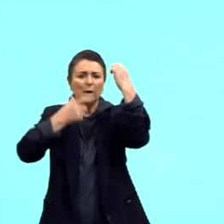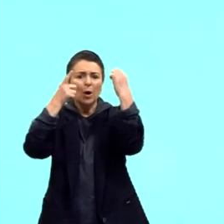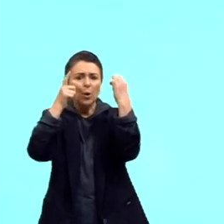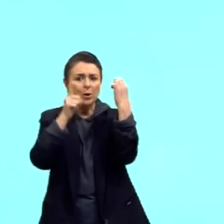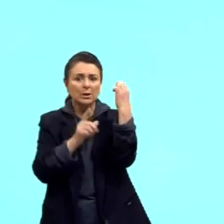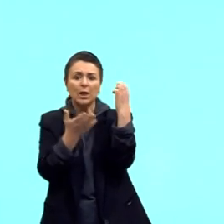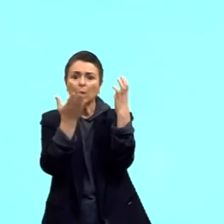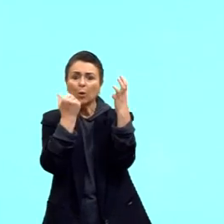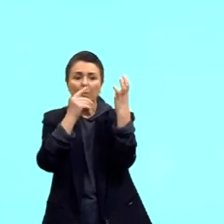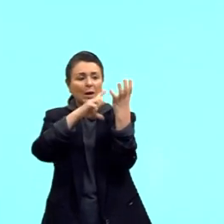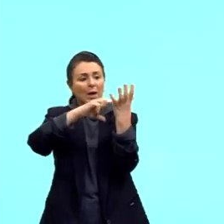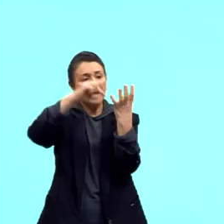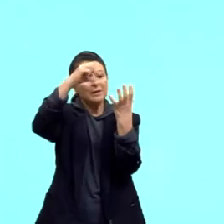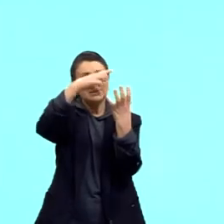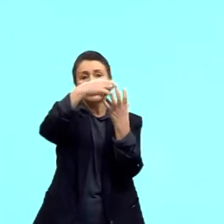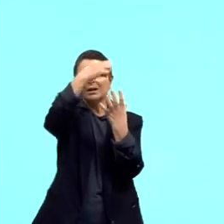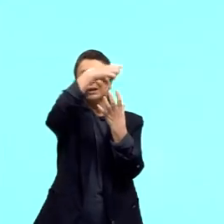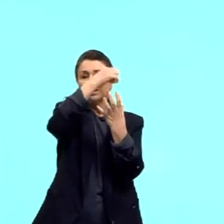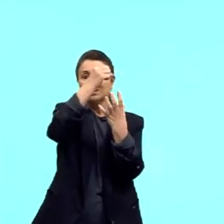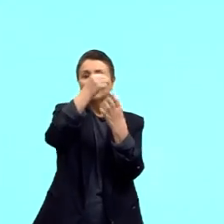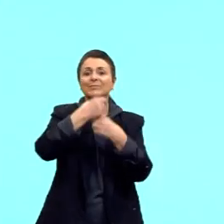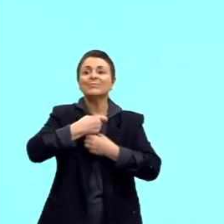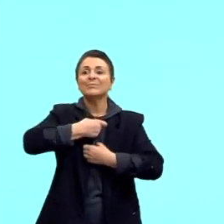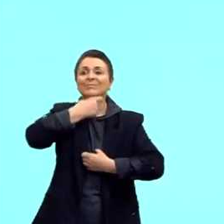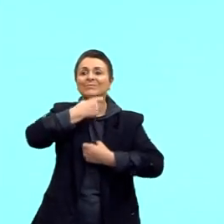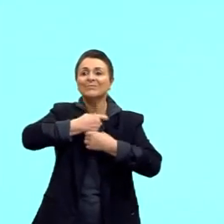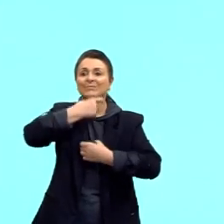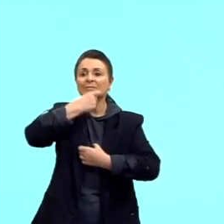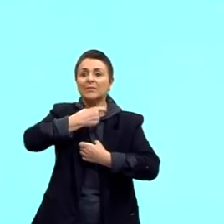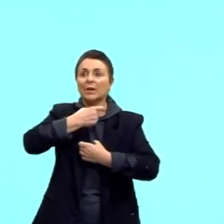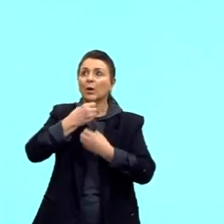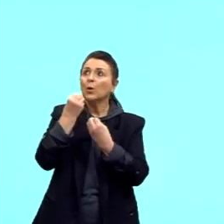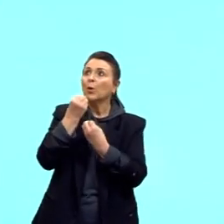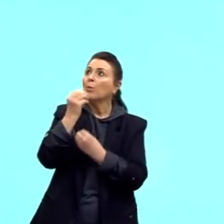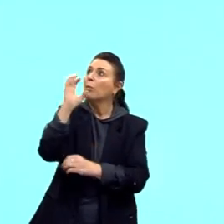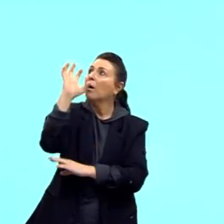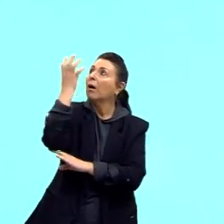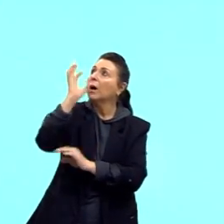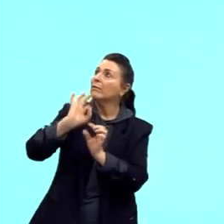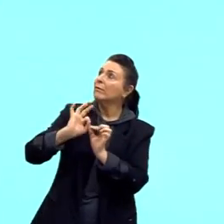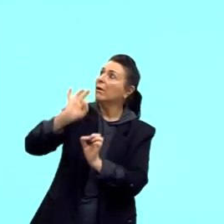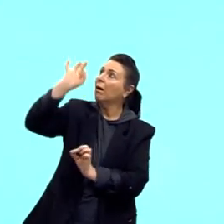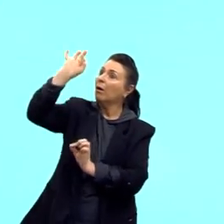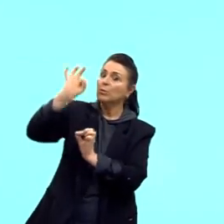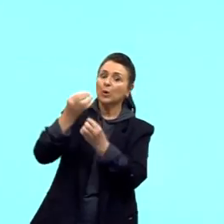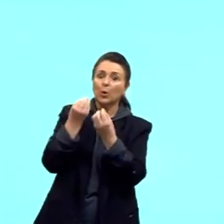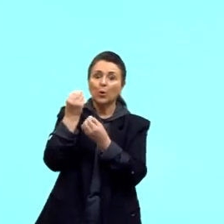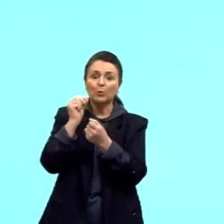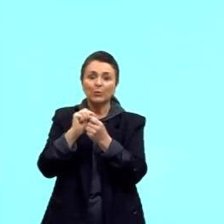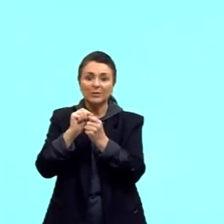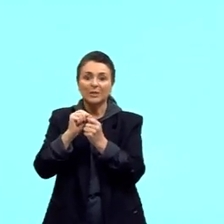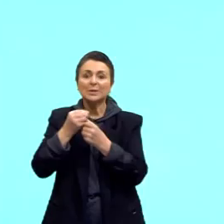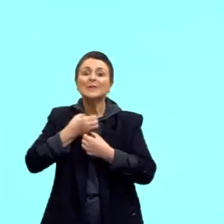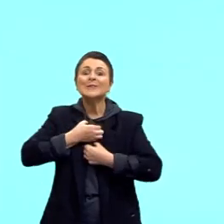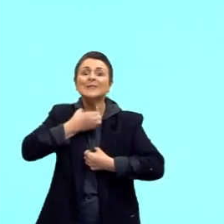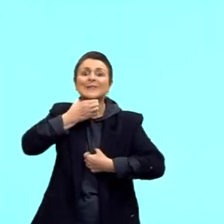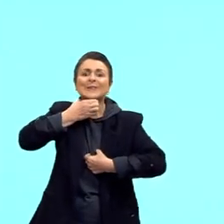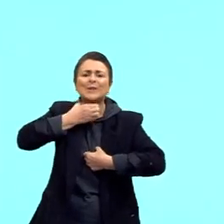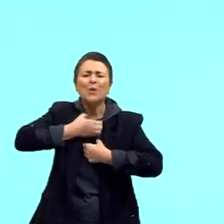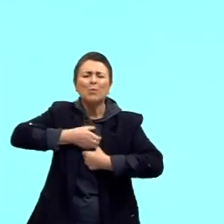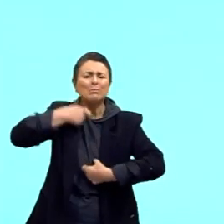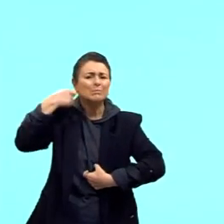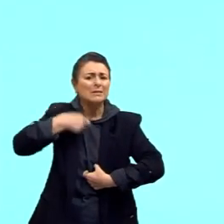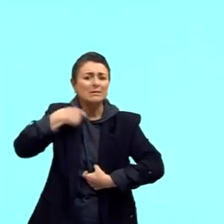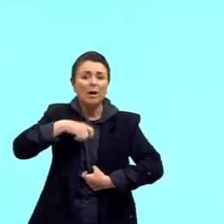Então, por elas terem o pescoço curtinho, a árvore ser um pouquinho maior naquele ambiente, elas sempre esticavam o pescoço.